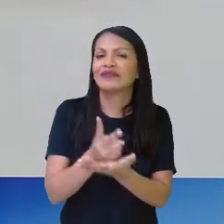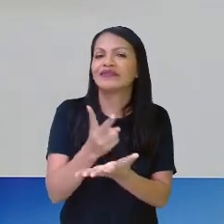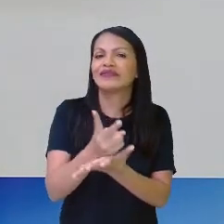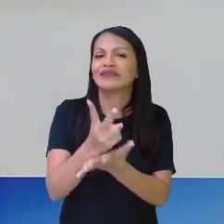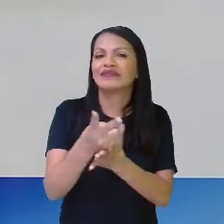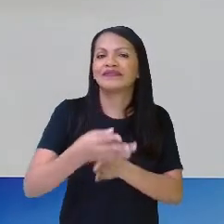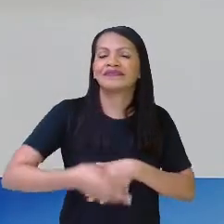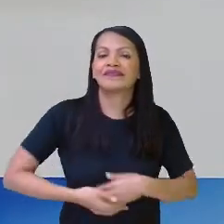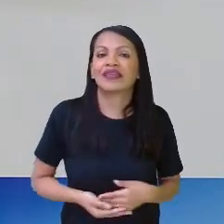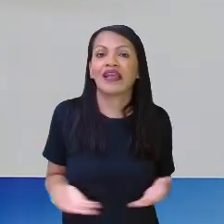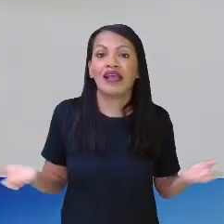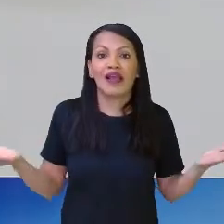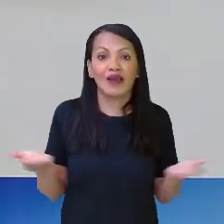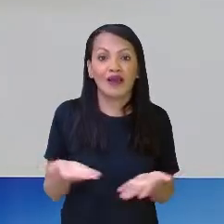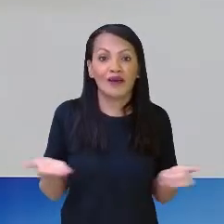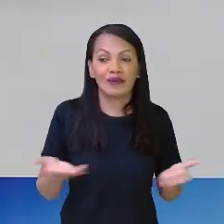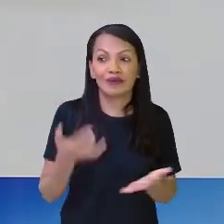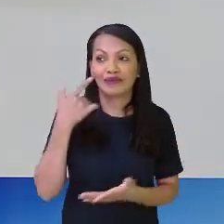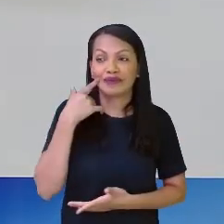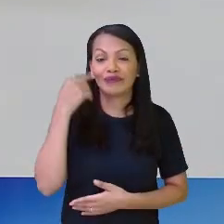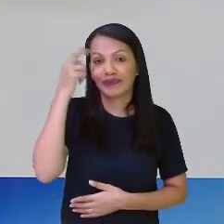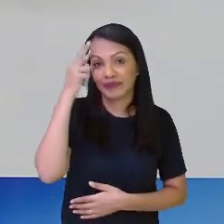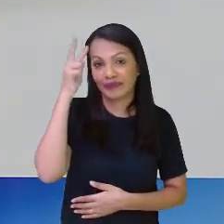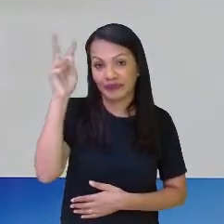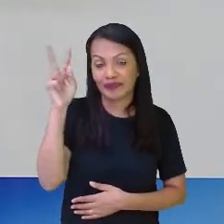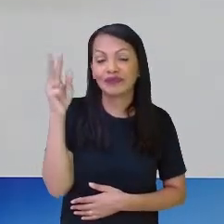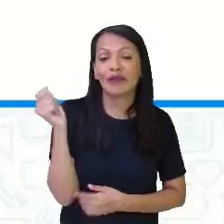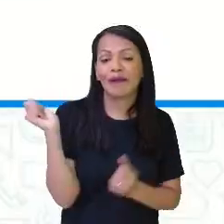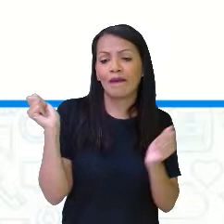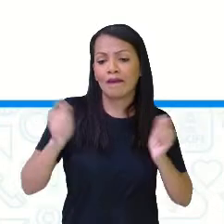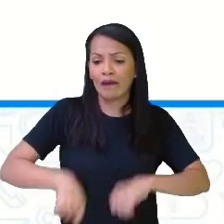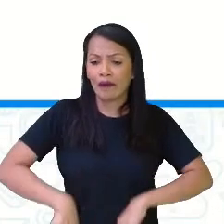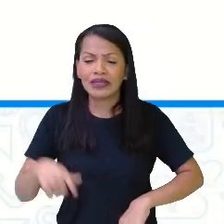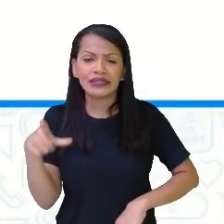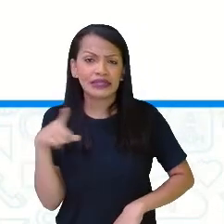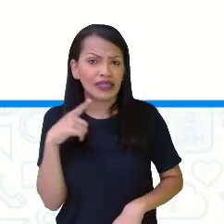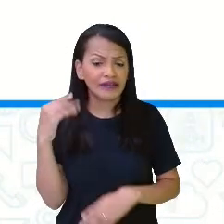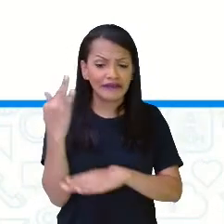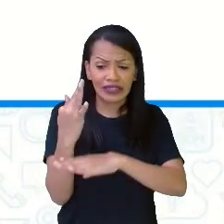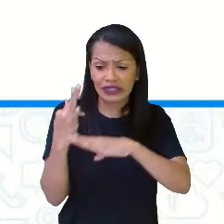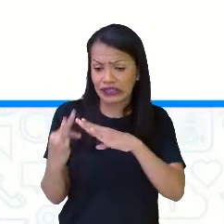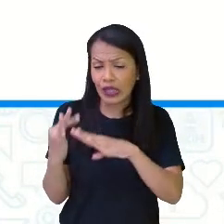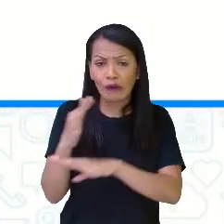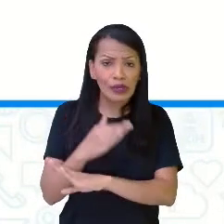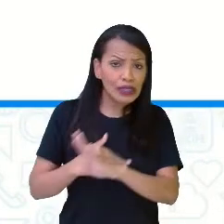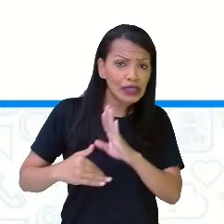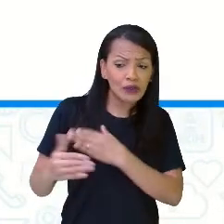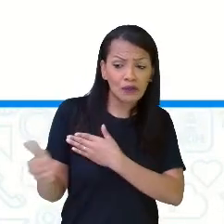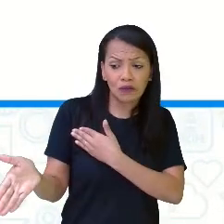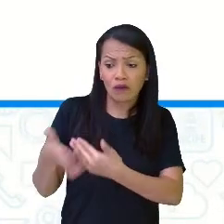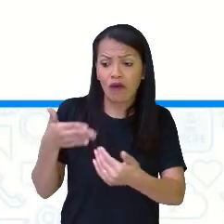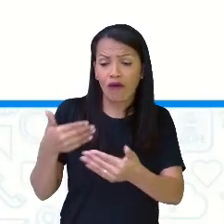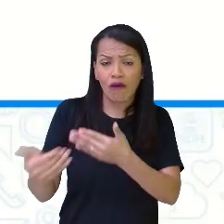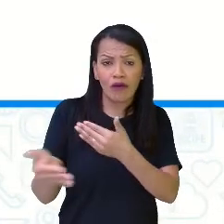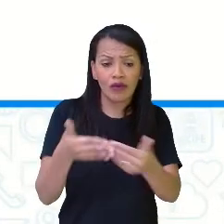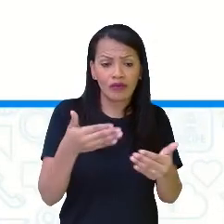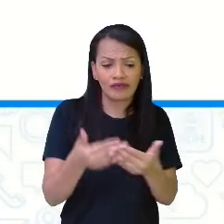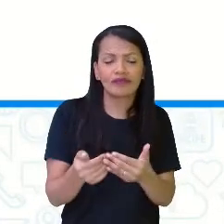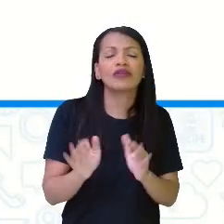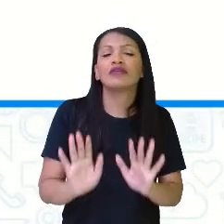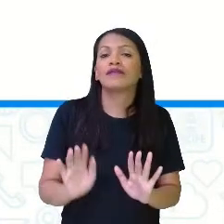Aí agora, eu relembrando fração, que eu posso ter fração em tudo, como eu sempre digo a fração, a fração não, a